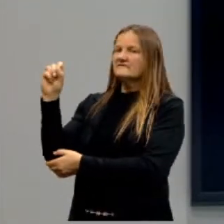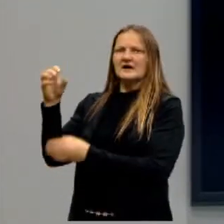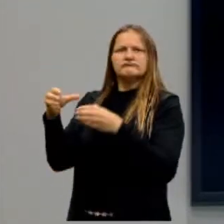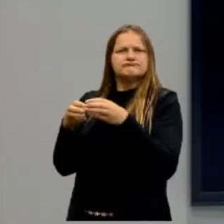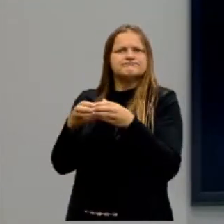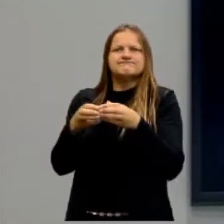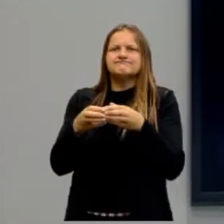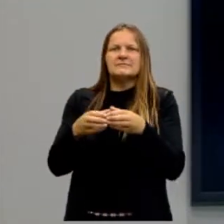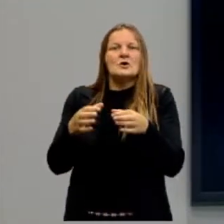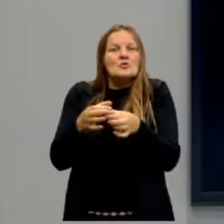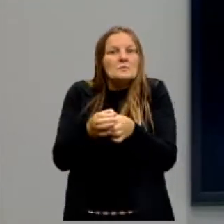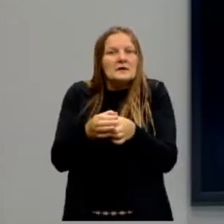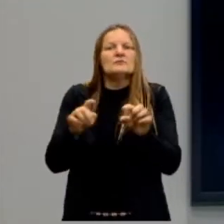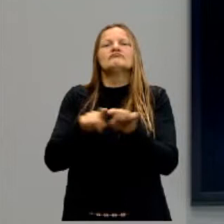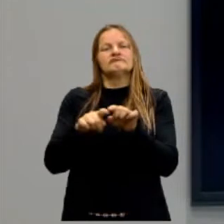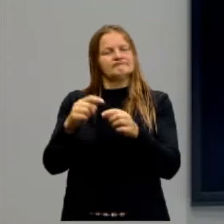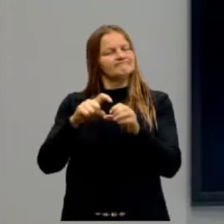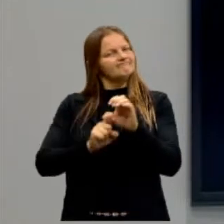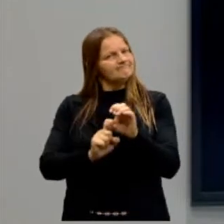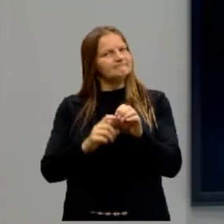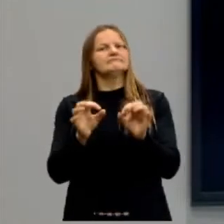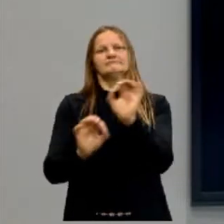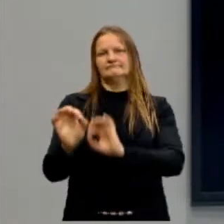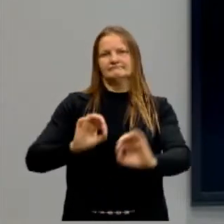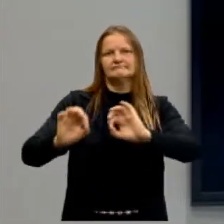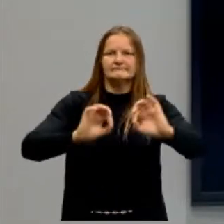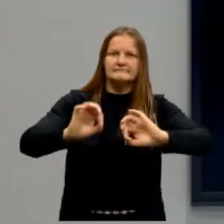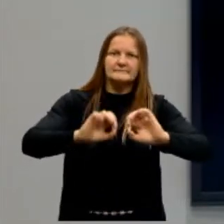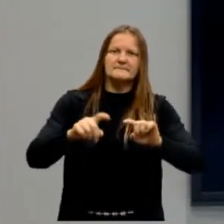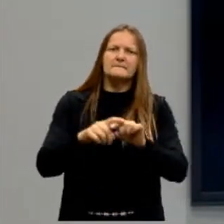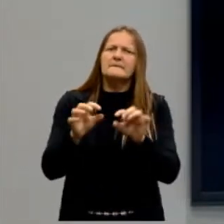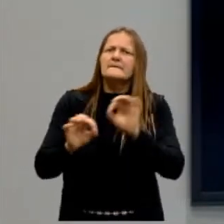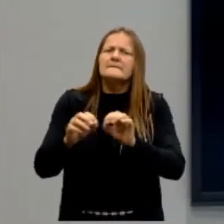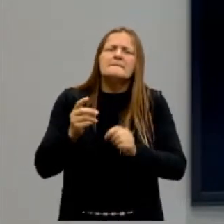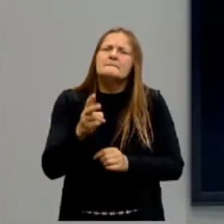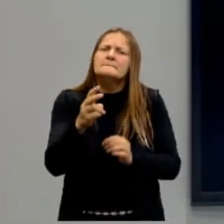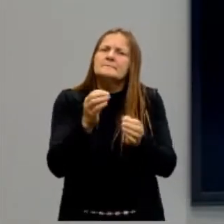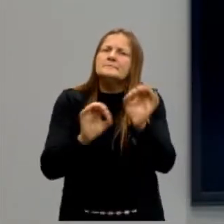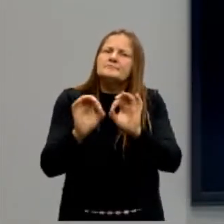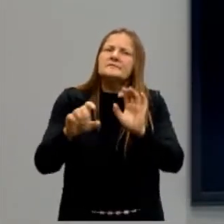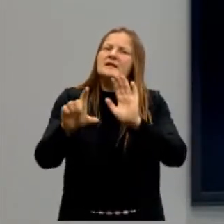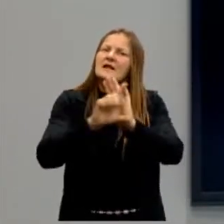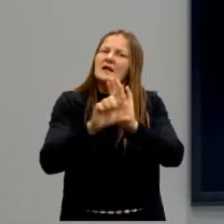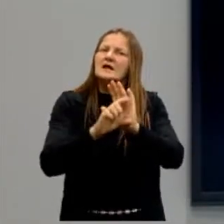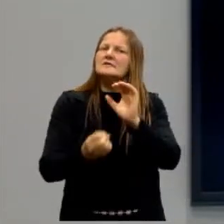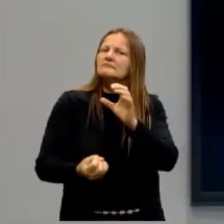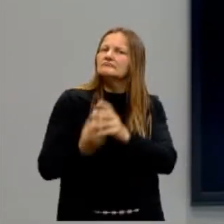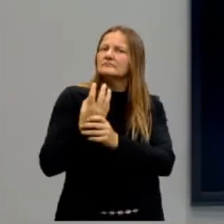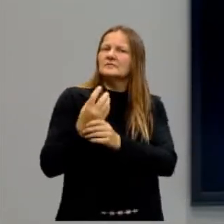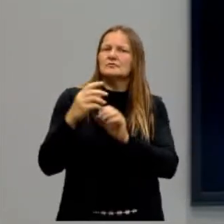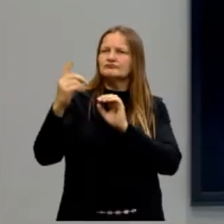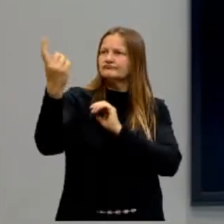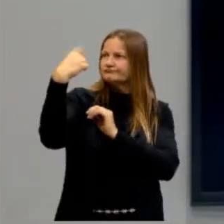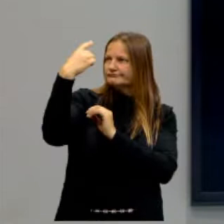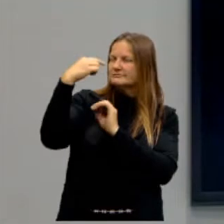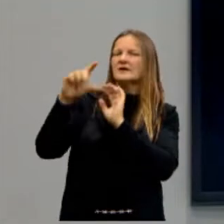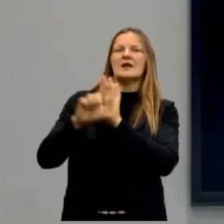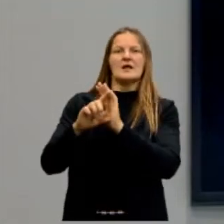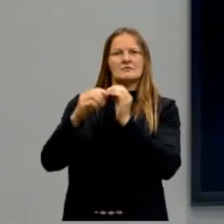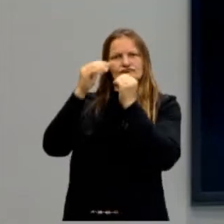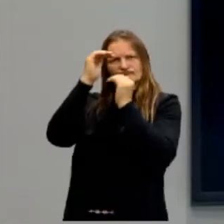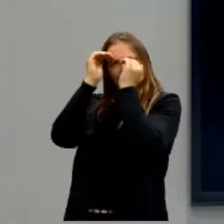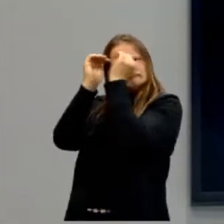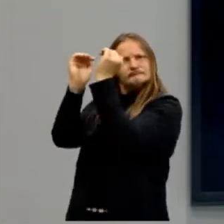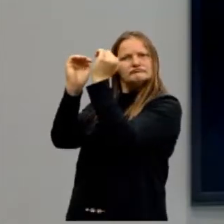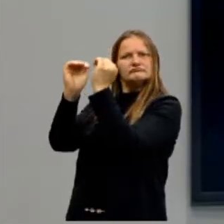pequenos, você precisa dessa organização. Organizados que estabelecem leis e obedecem a ela. Então, há leis que têm que ser